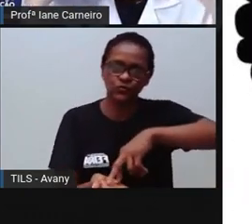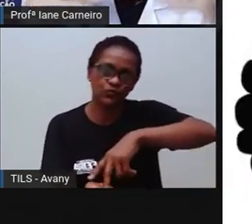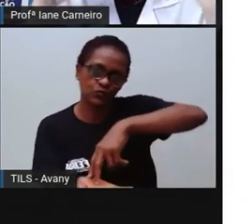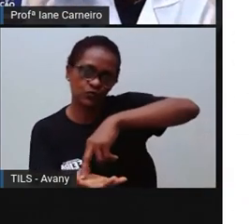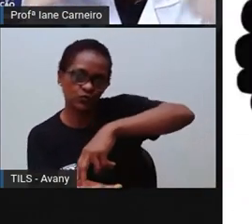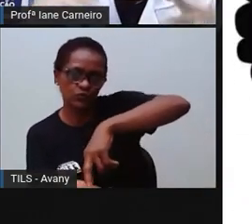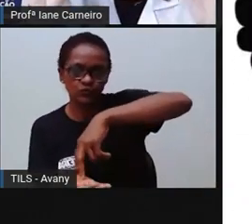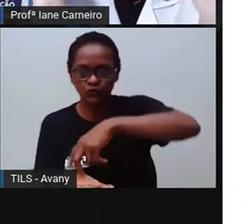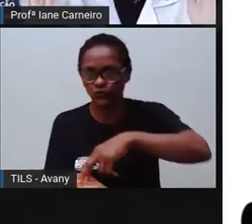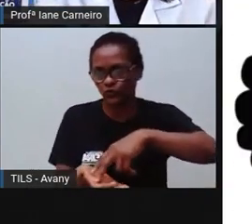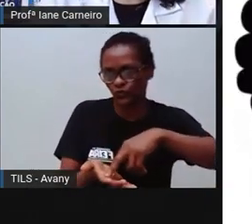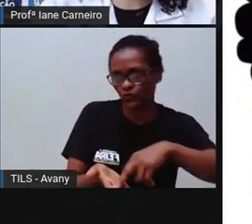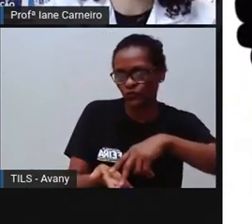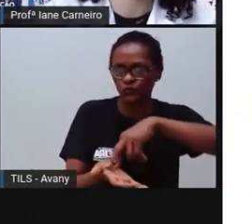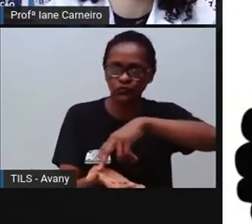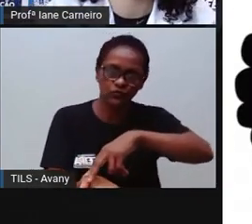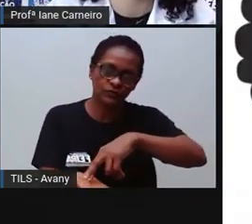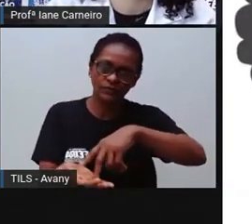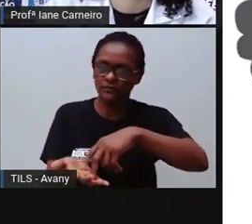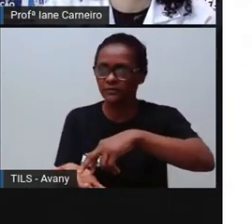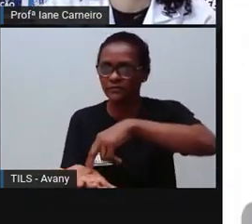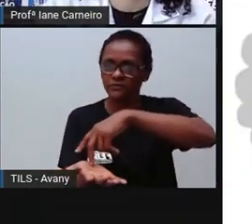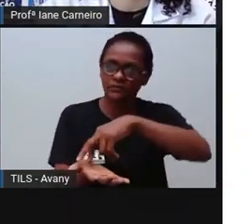energia também, ó, vai extravasando.